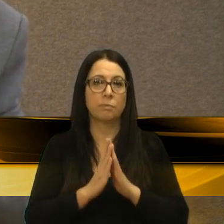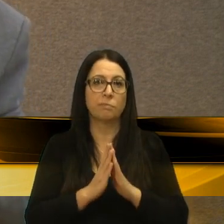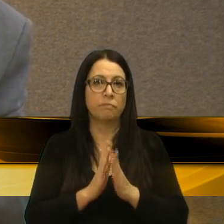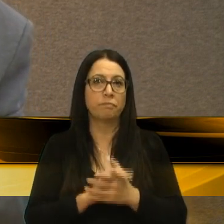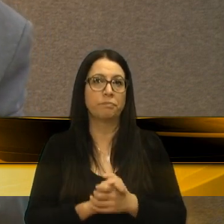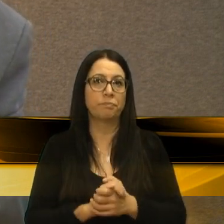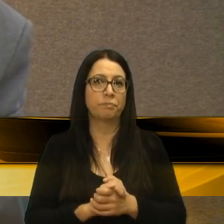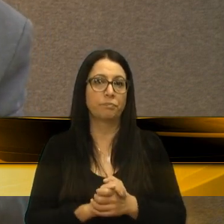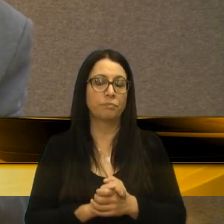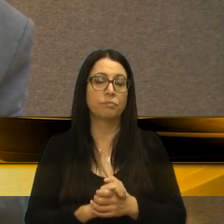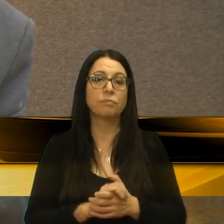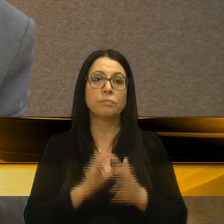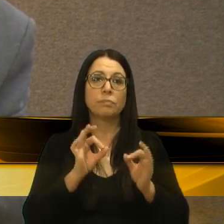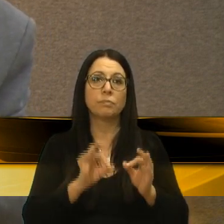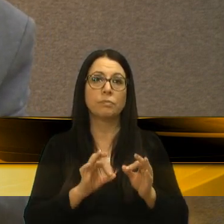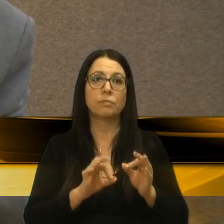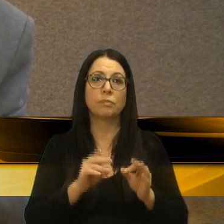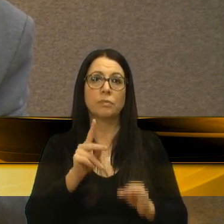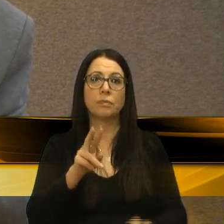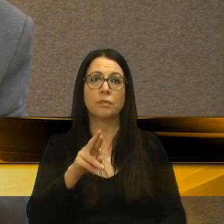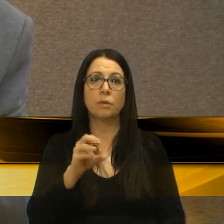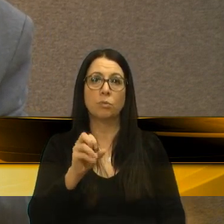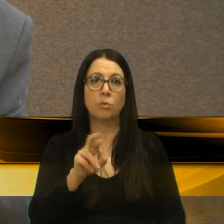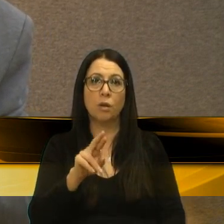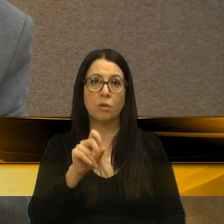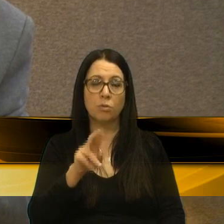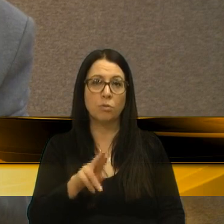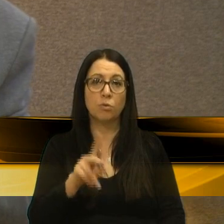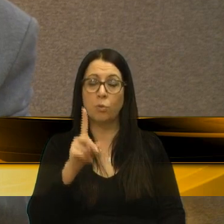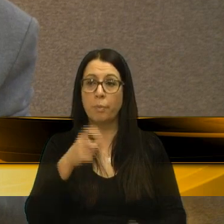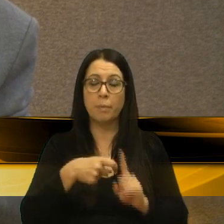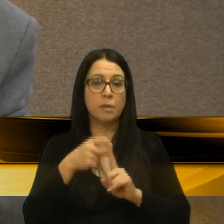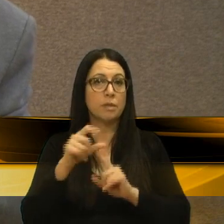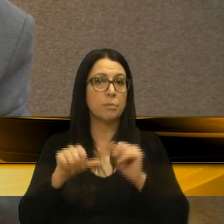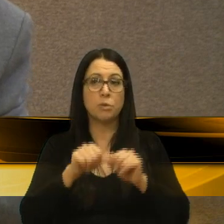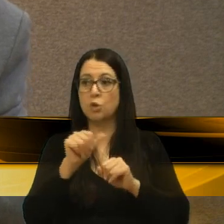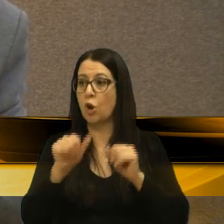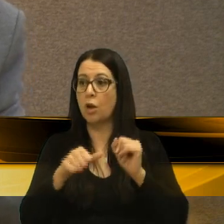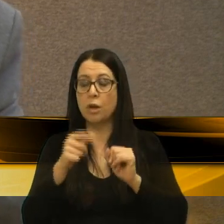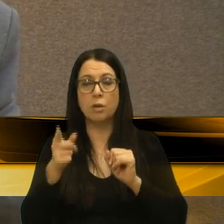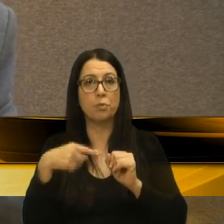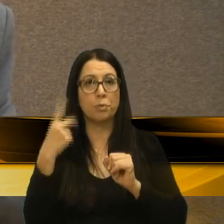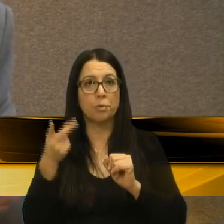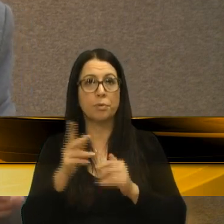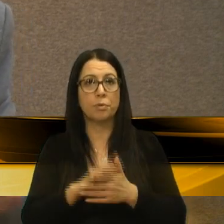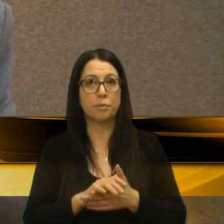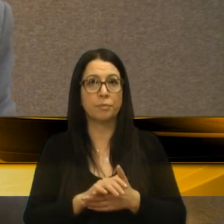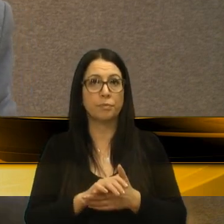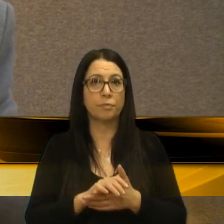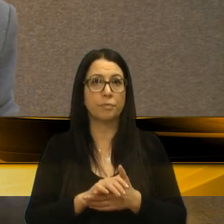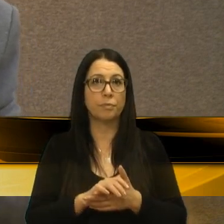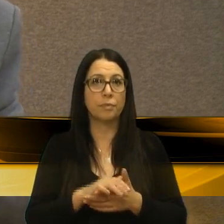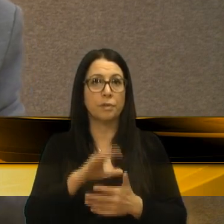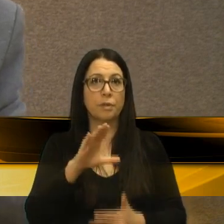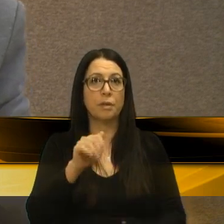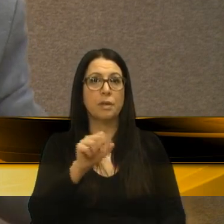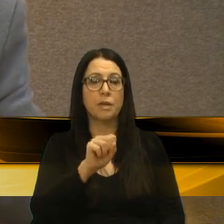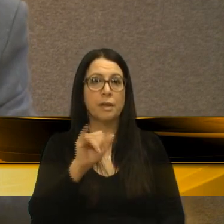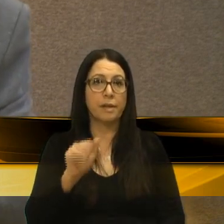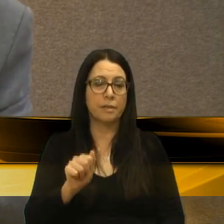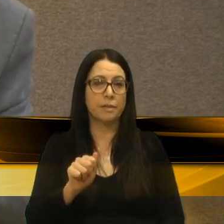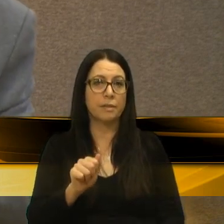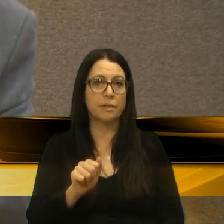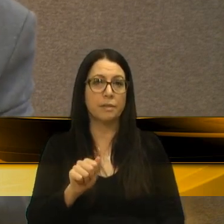E aí, tu acerta com o procurador, um mês depois não é mais ele o procurador, é a doutora Cássia Kuhn, que não